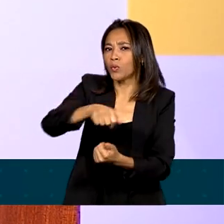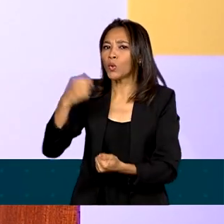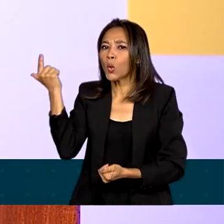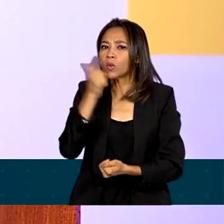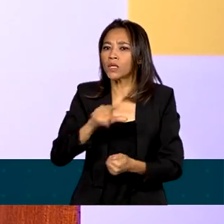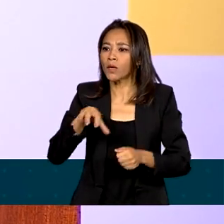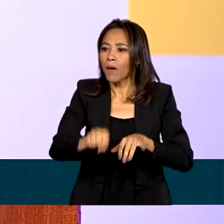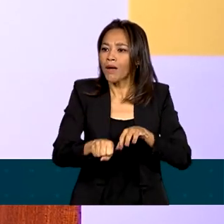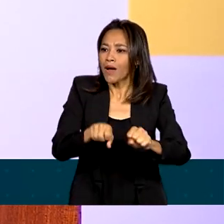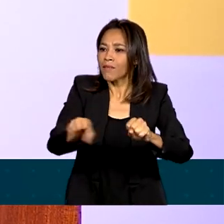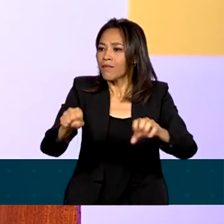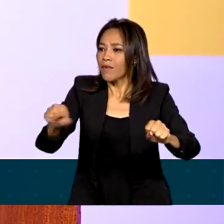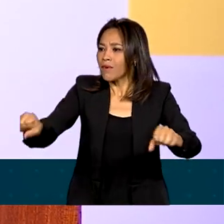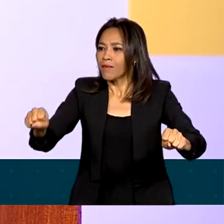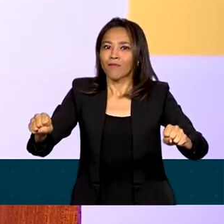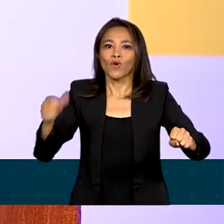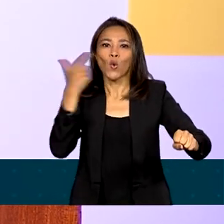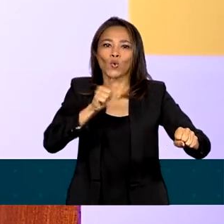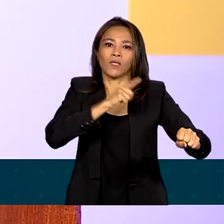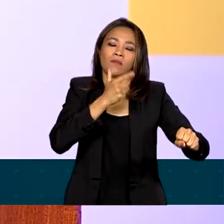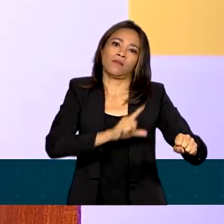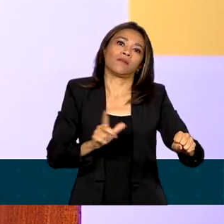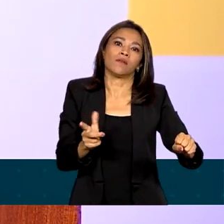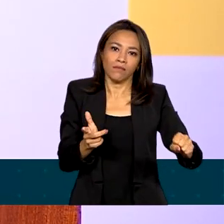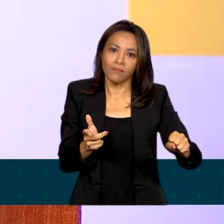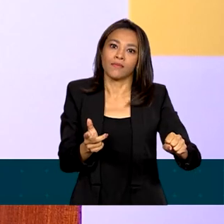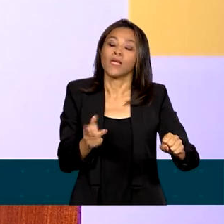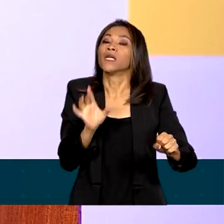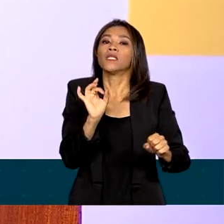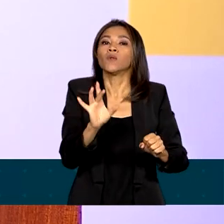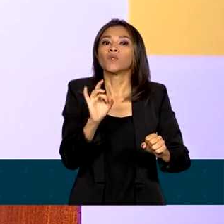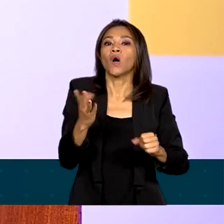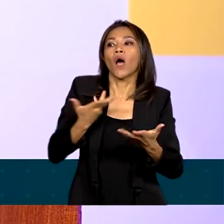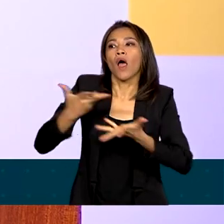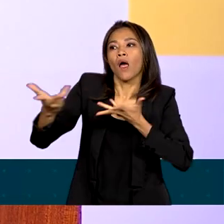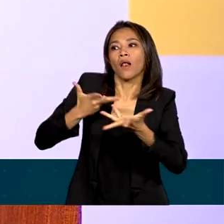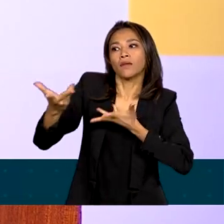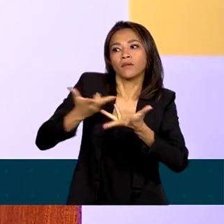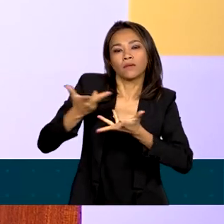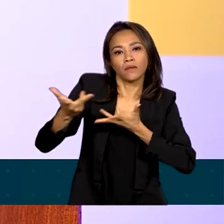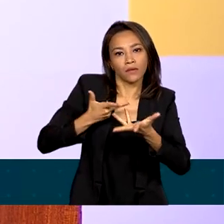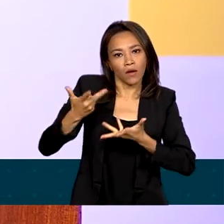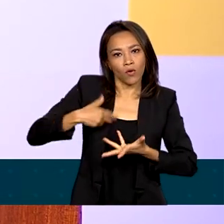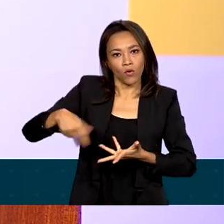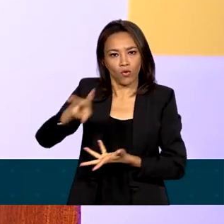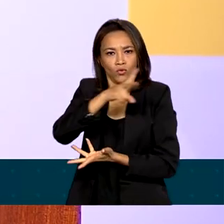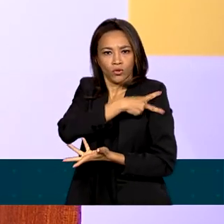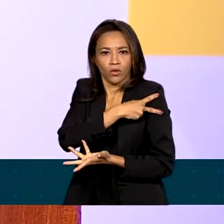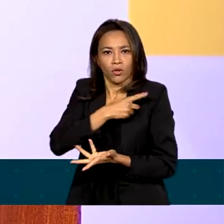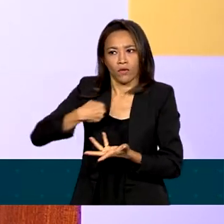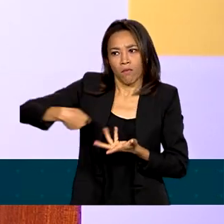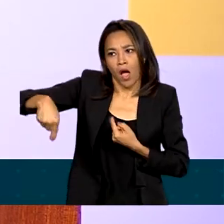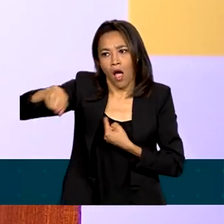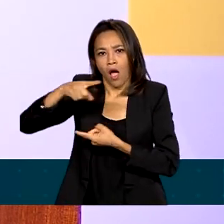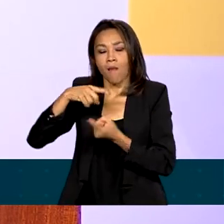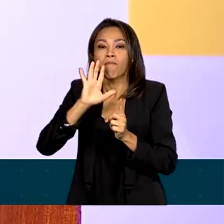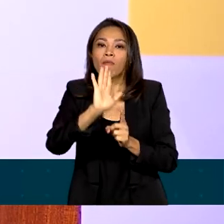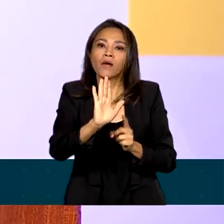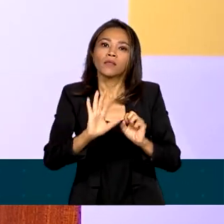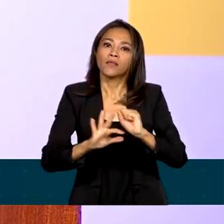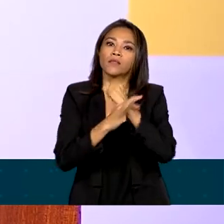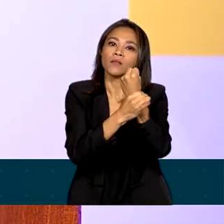espaço, não apenas na sua relação com os seus empregadores, mas nas conquistas da